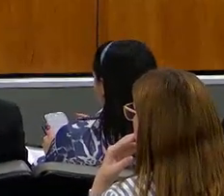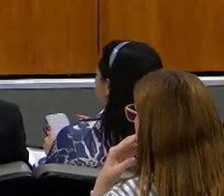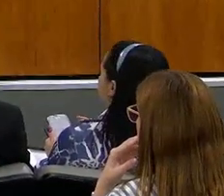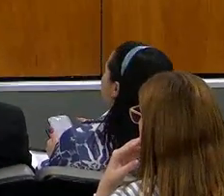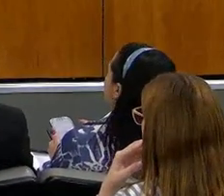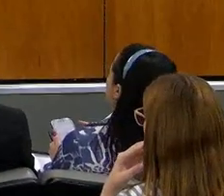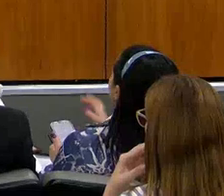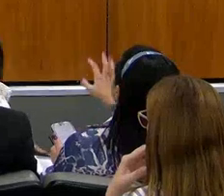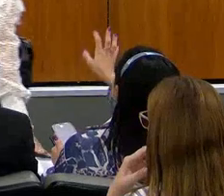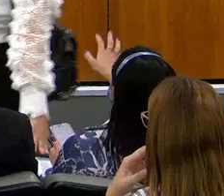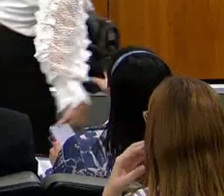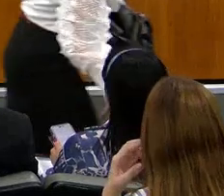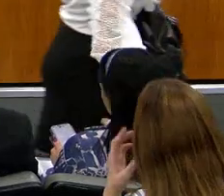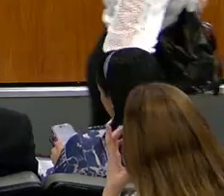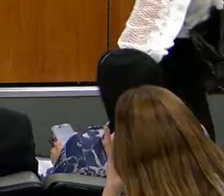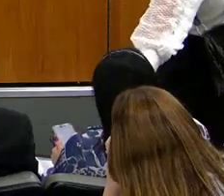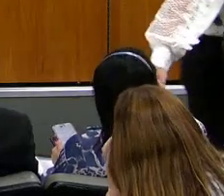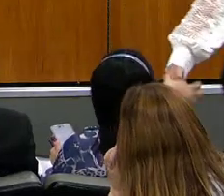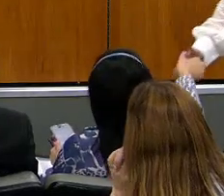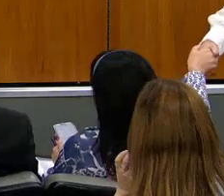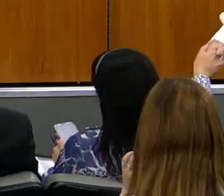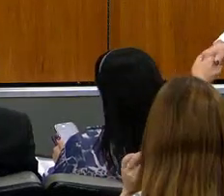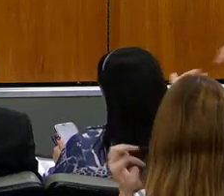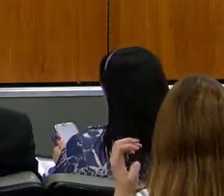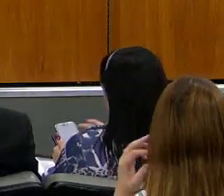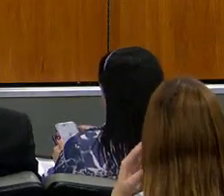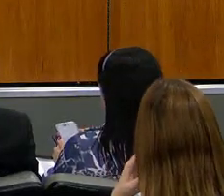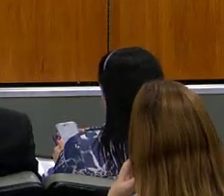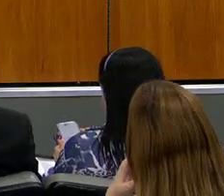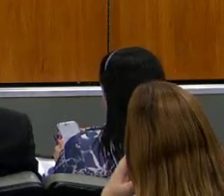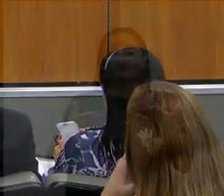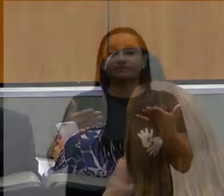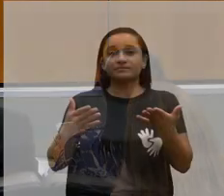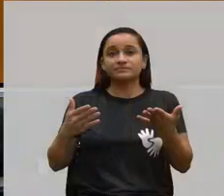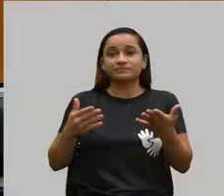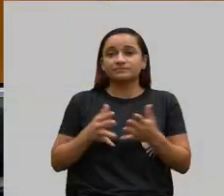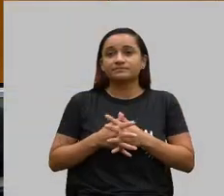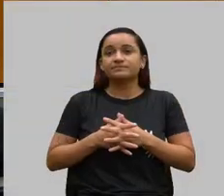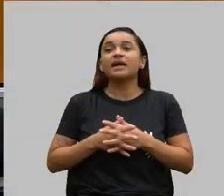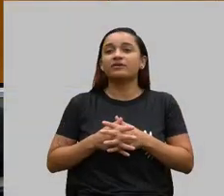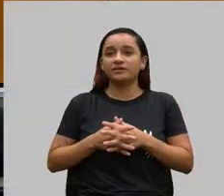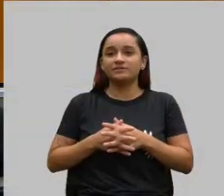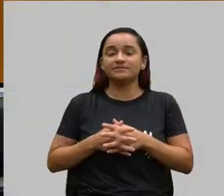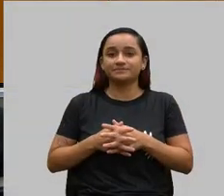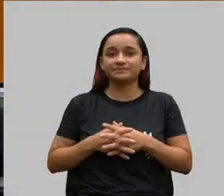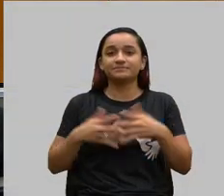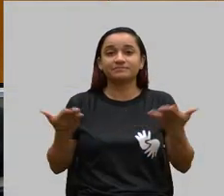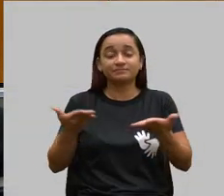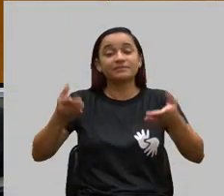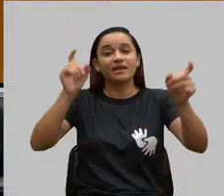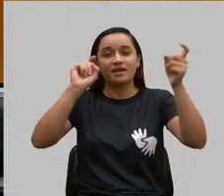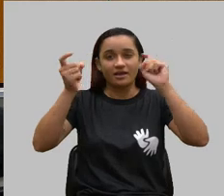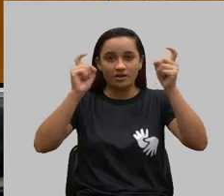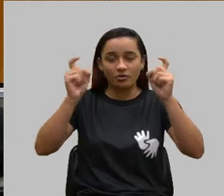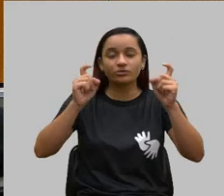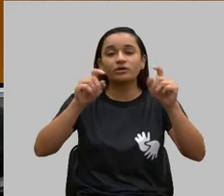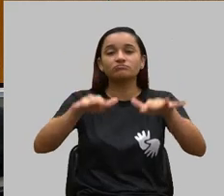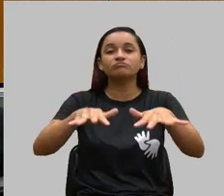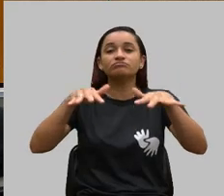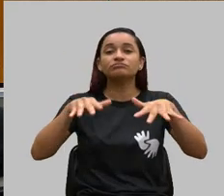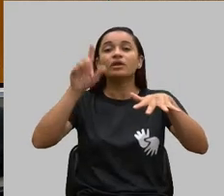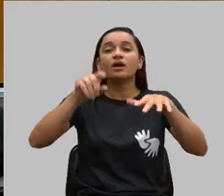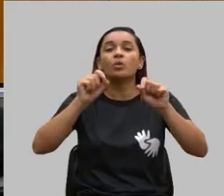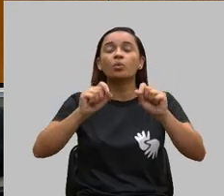considerando-a aprovada e solicitando a sua subscrição. Essa reunião se destina a realizar audiência